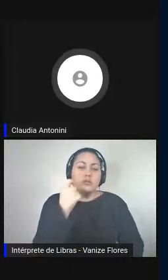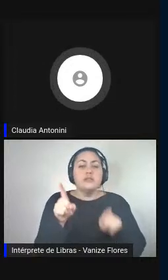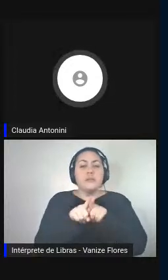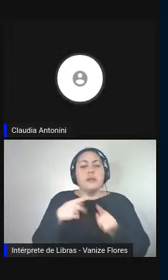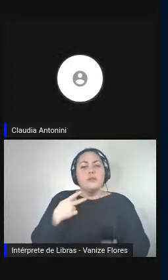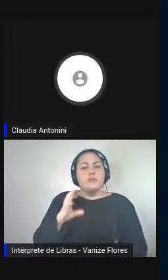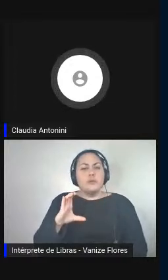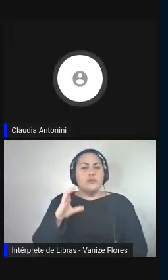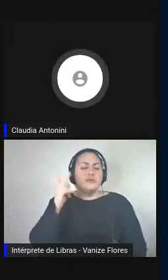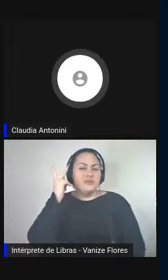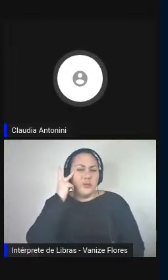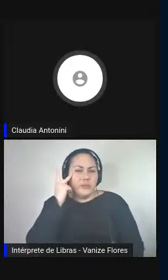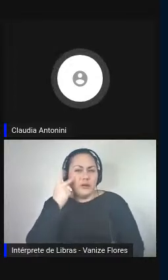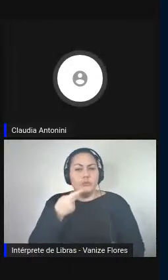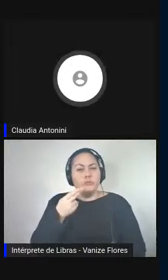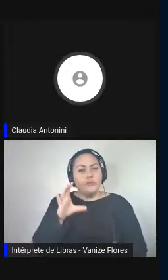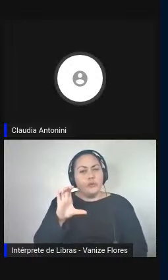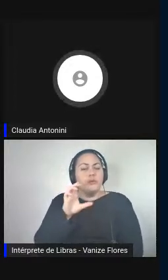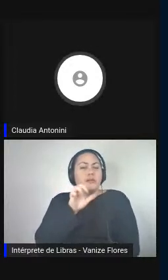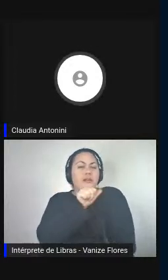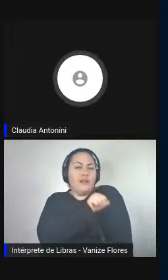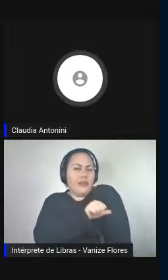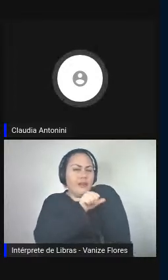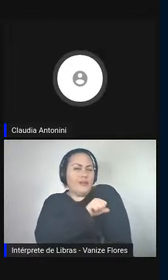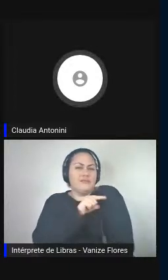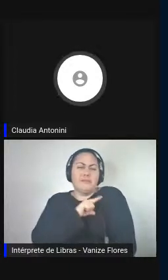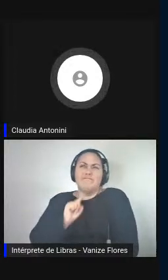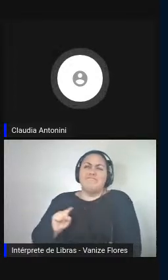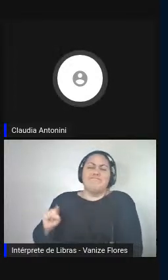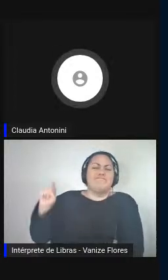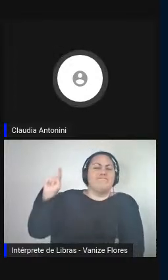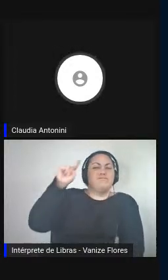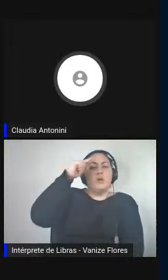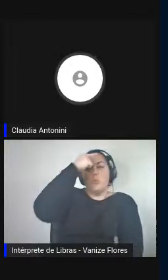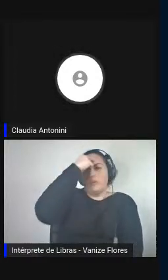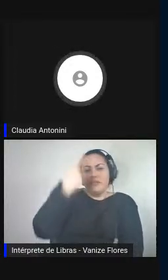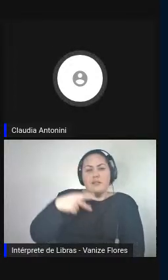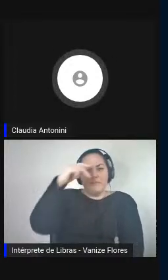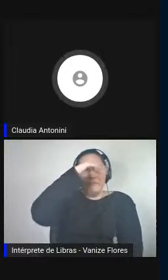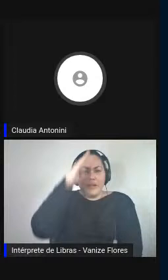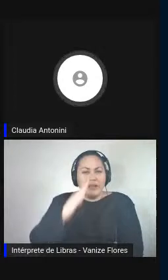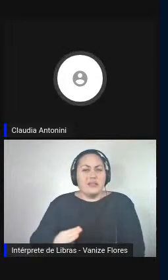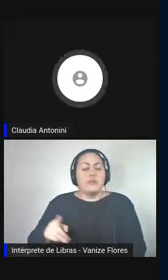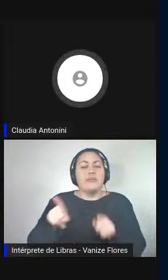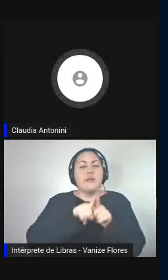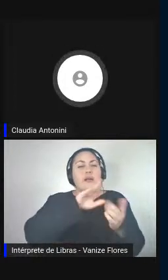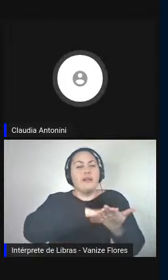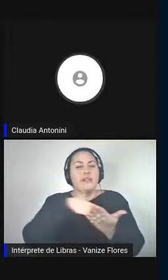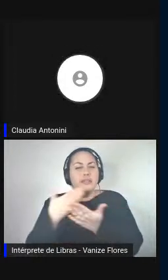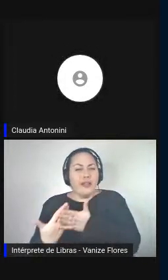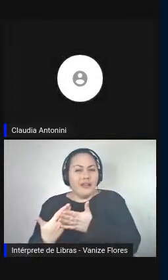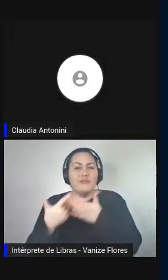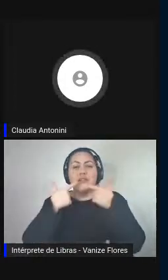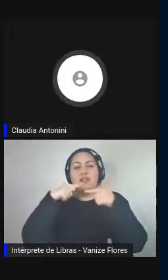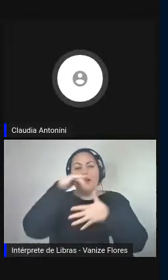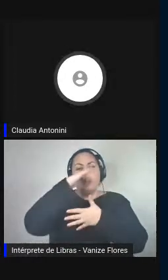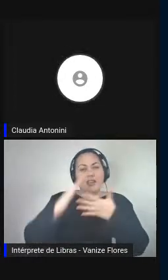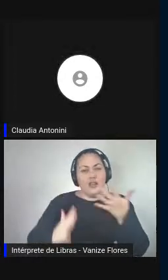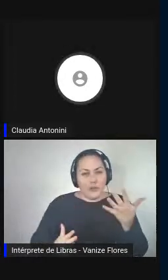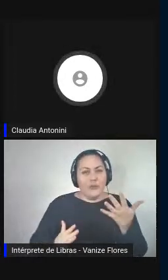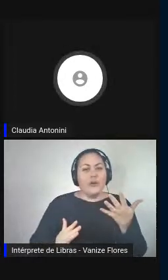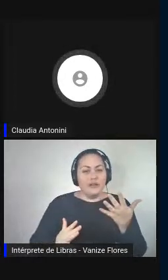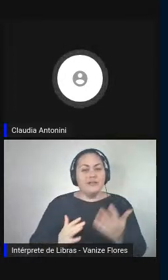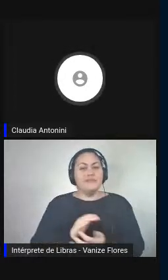PUC-Rio e tantas outras universidades aqui do Brasil, intérpretes de língua dos sinais, e,